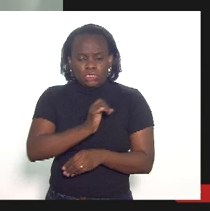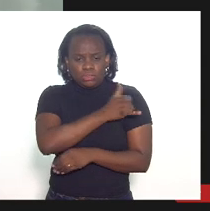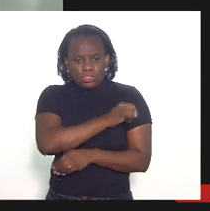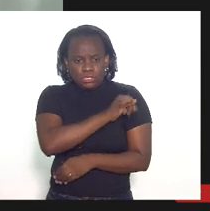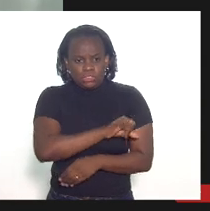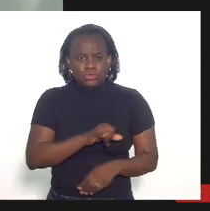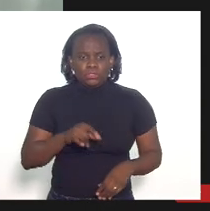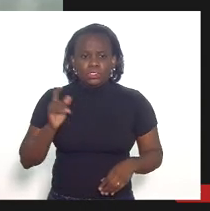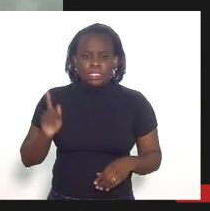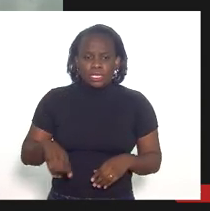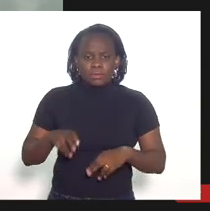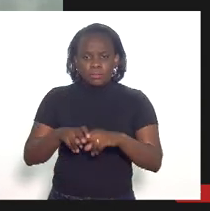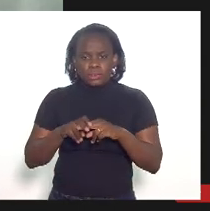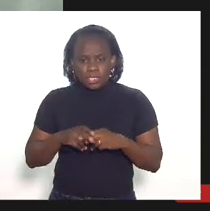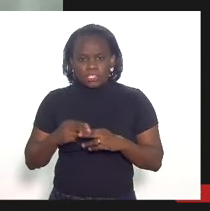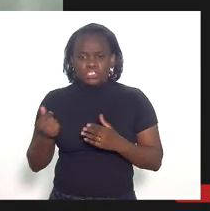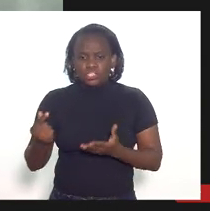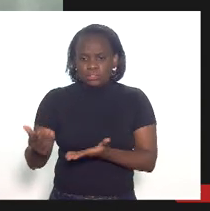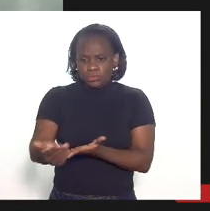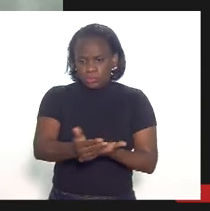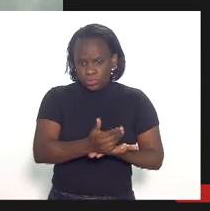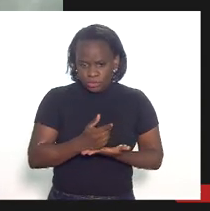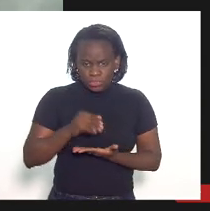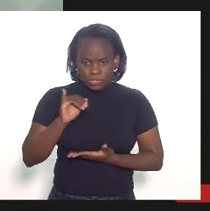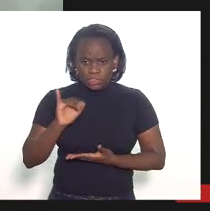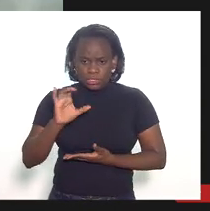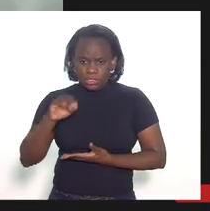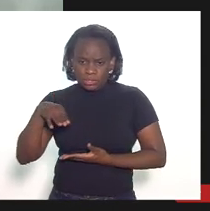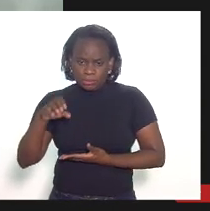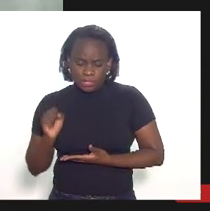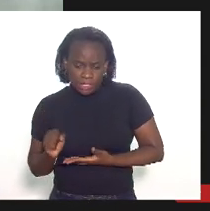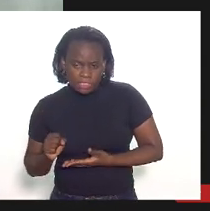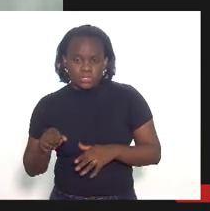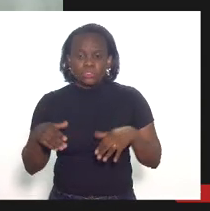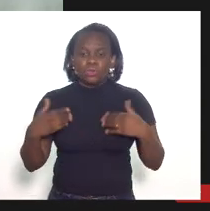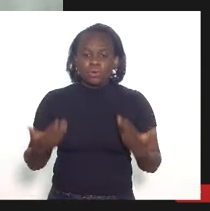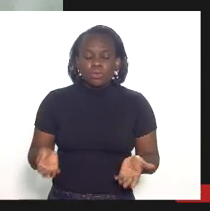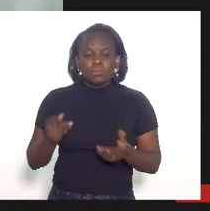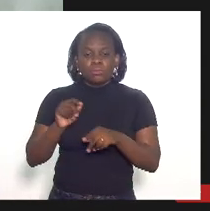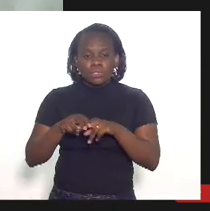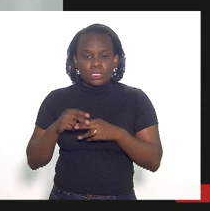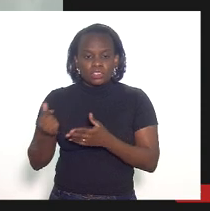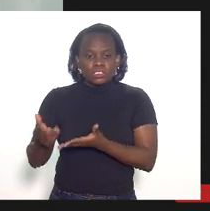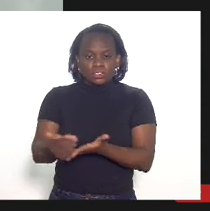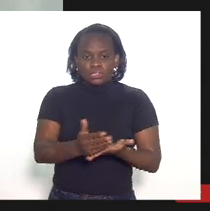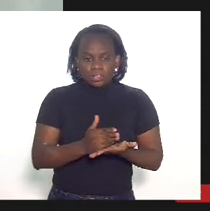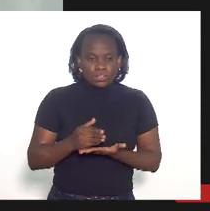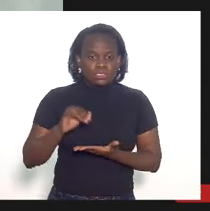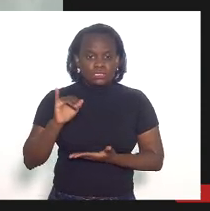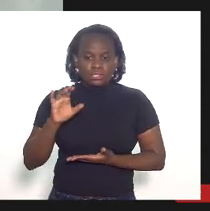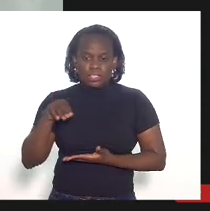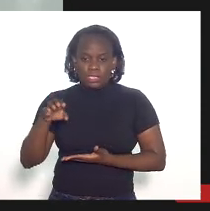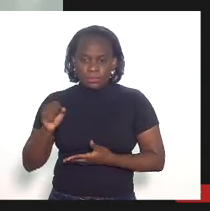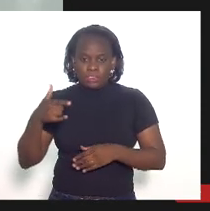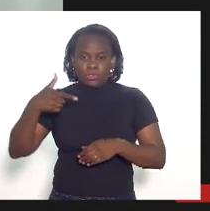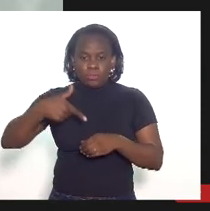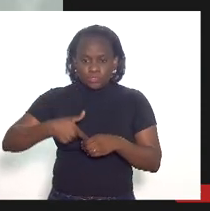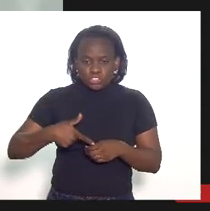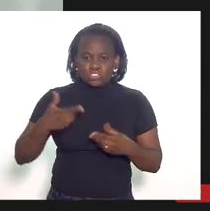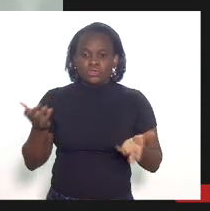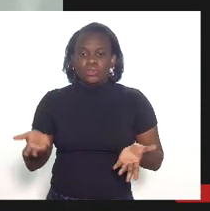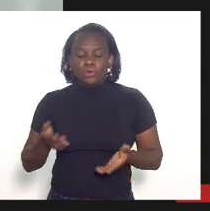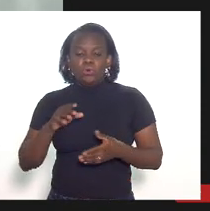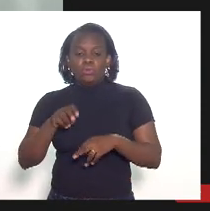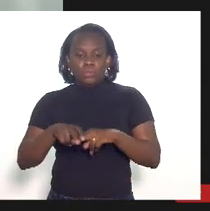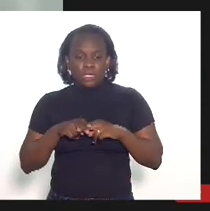do Rio seja por conta da arrecadação do ICMS seja por conta da arrecadação do ICMS combustível seja por